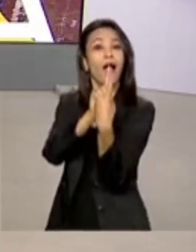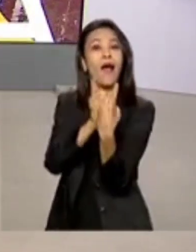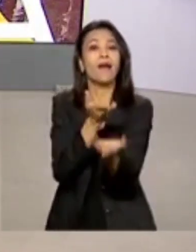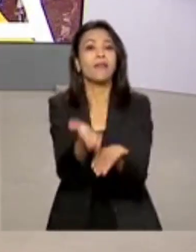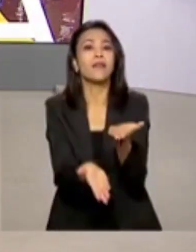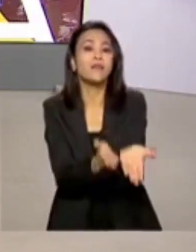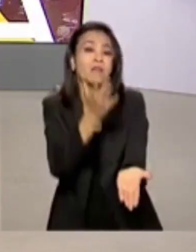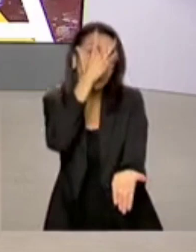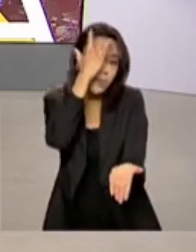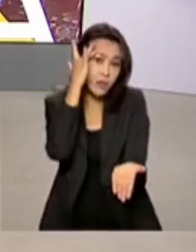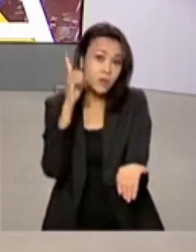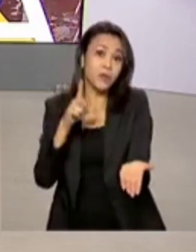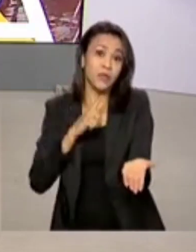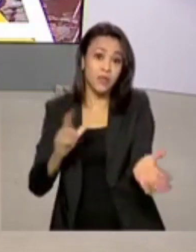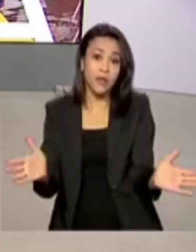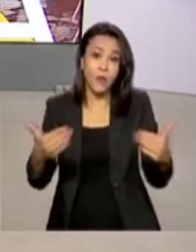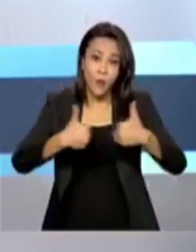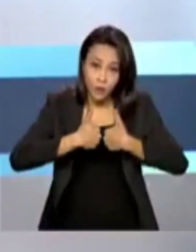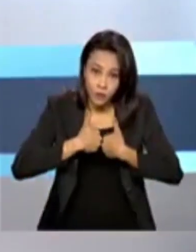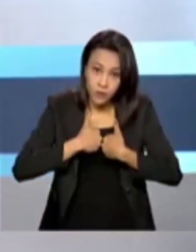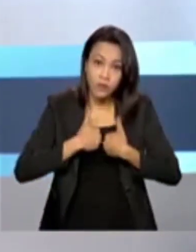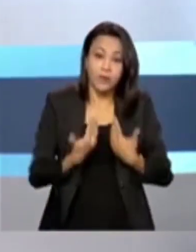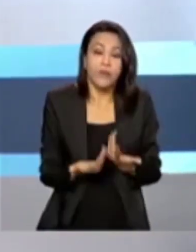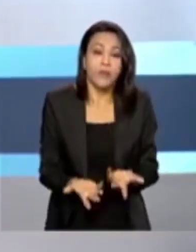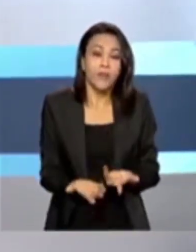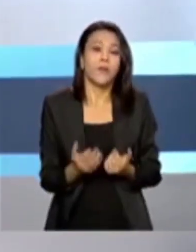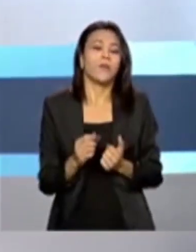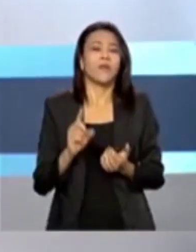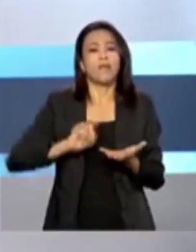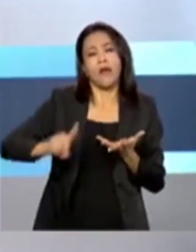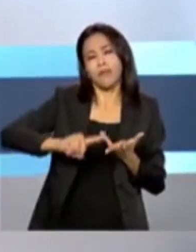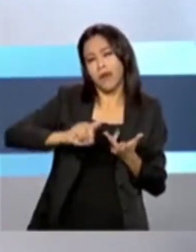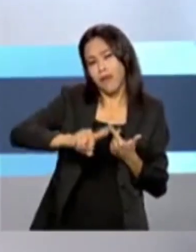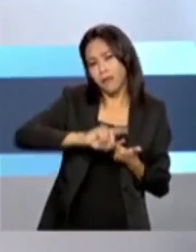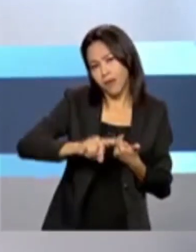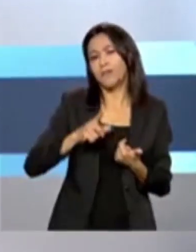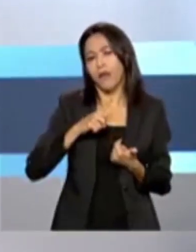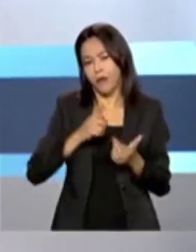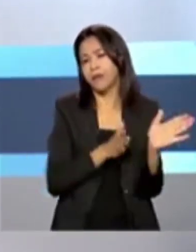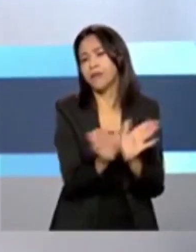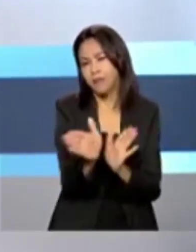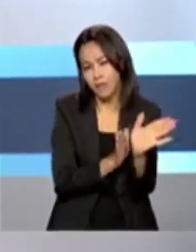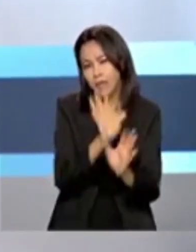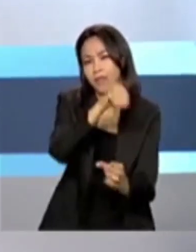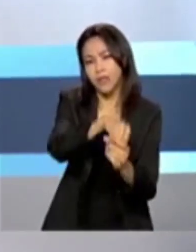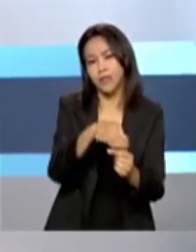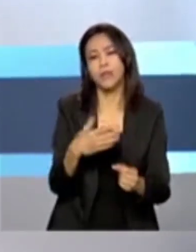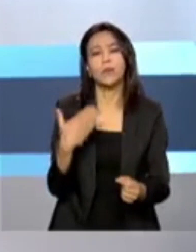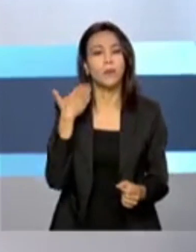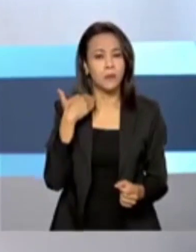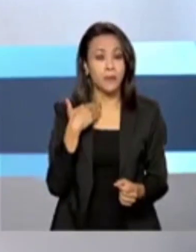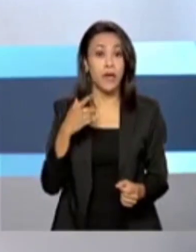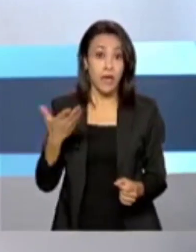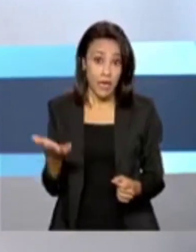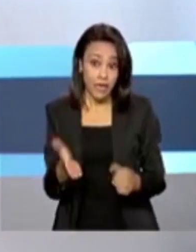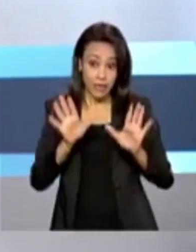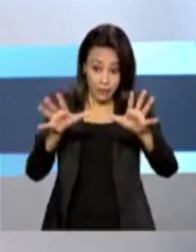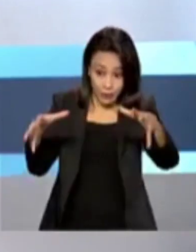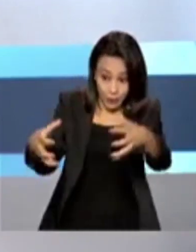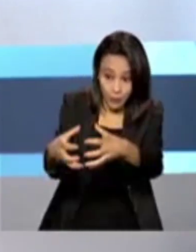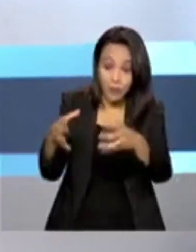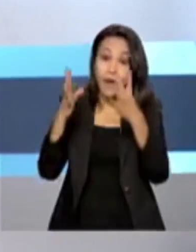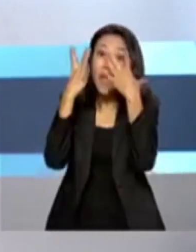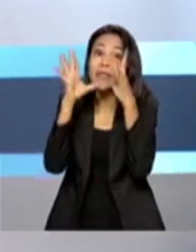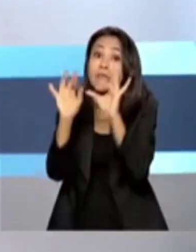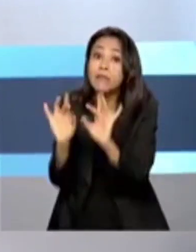transtorno do espectro autista. Entre as ações de acessibilidade, esse público tem uma atenção especial na hora